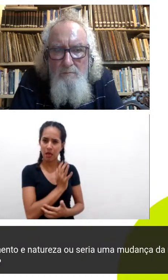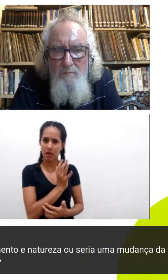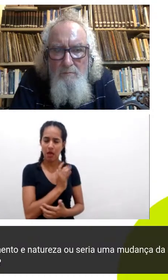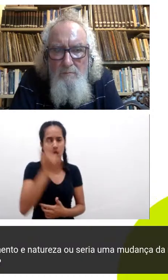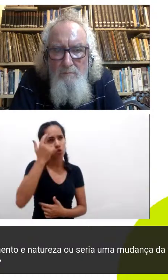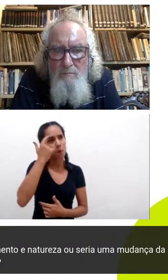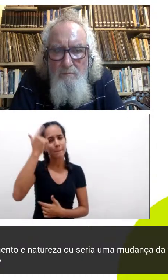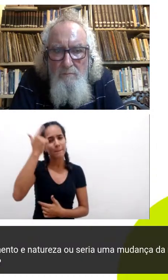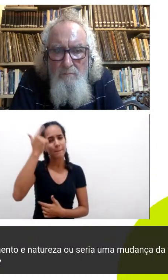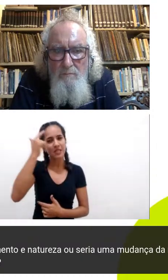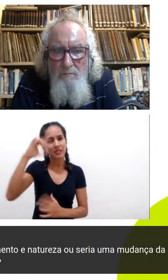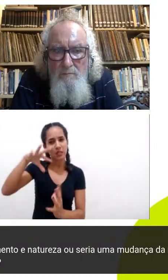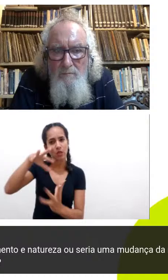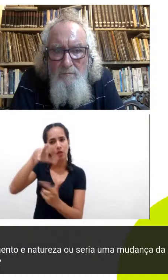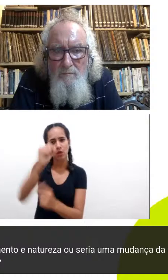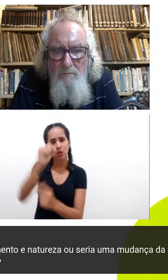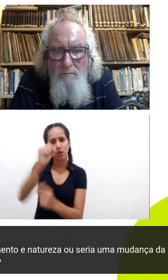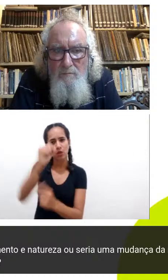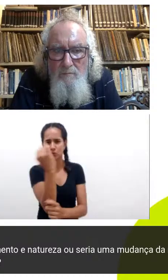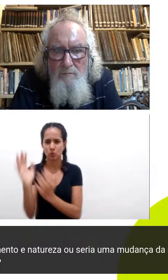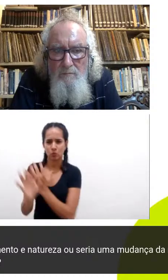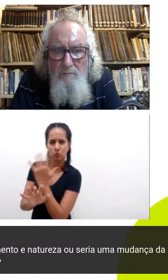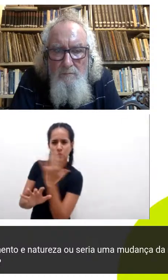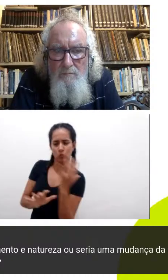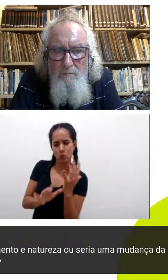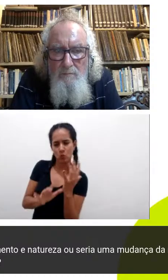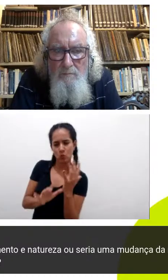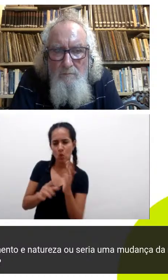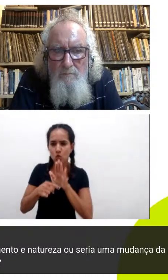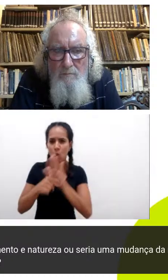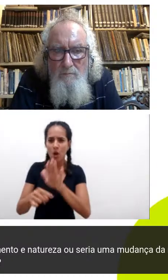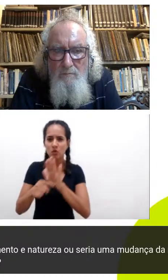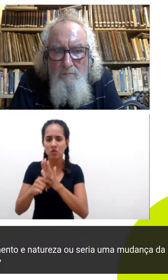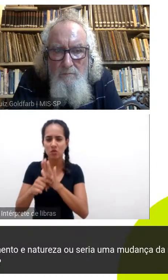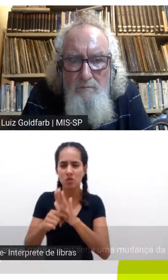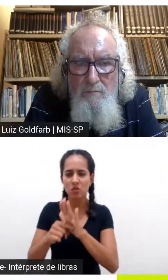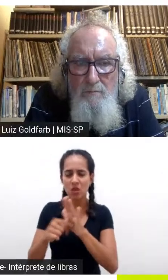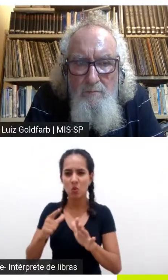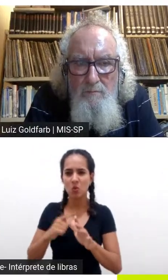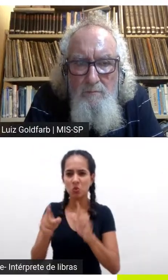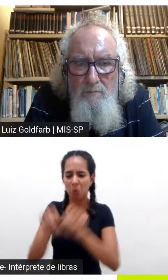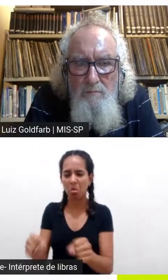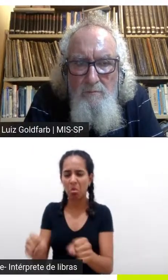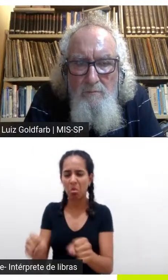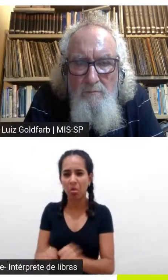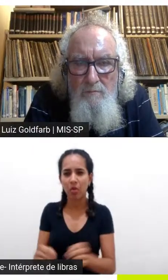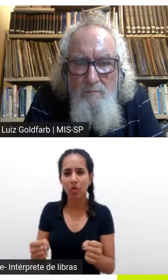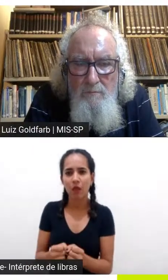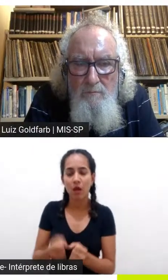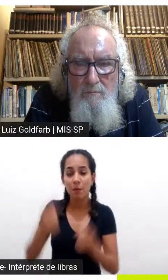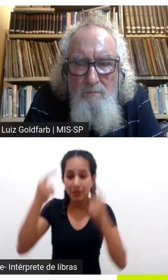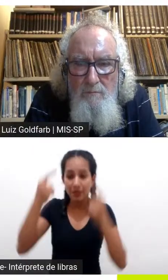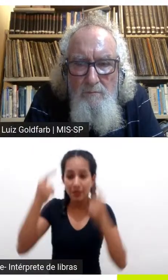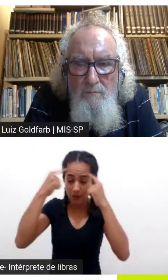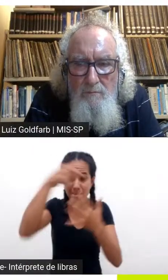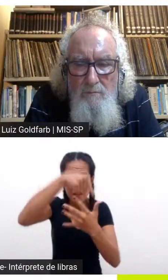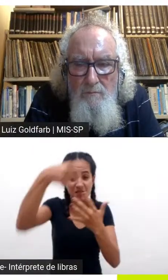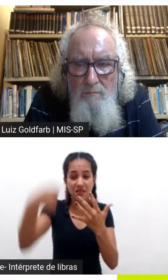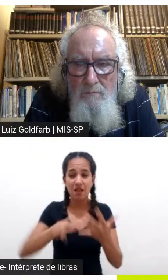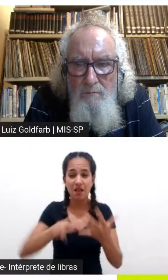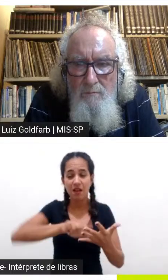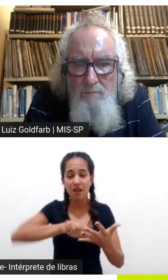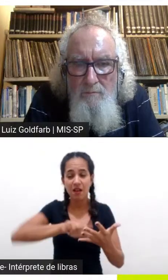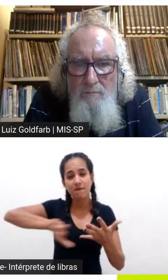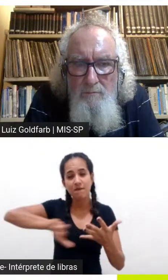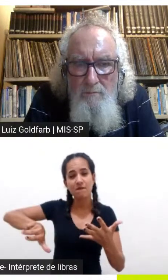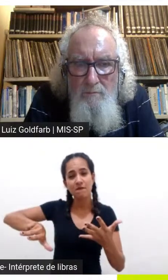à minha volta eu tô degradando o ecossistema ou tô ajudando o ecossistema eu tô ajudando a sociedade então pensar em vários polos pra produzir